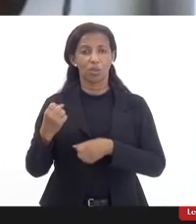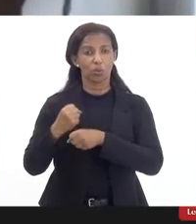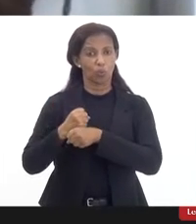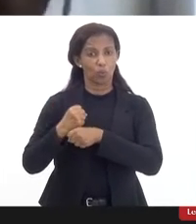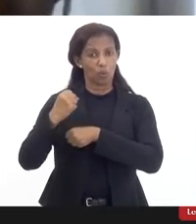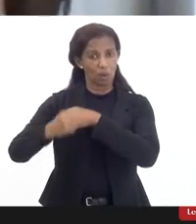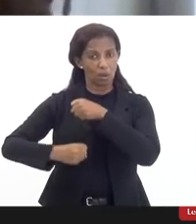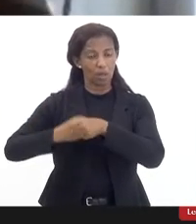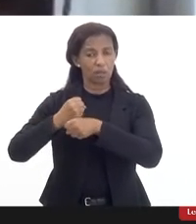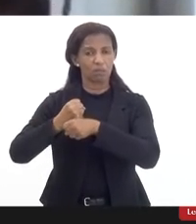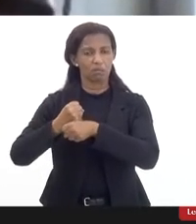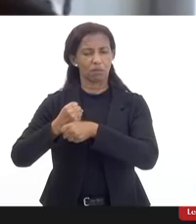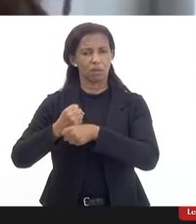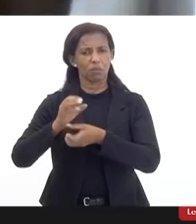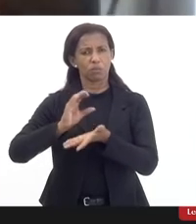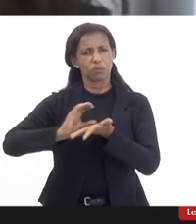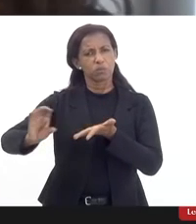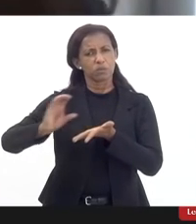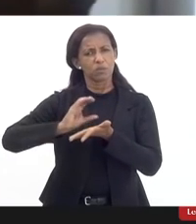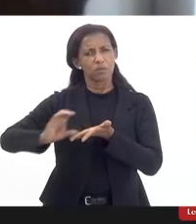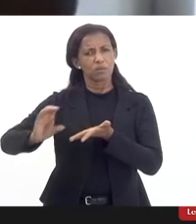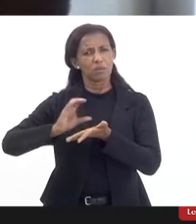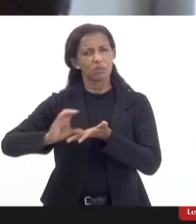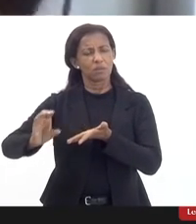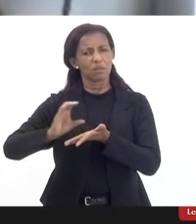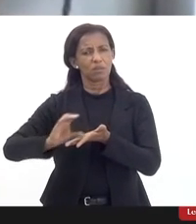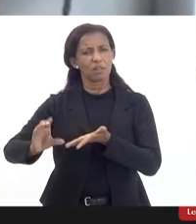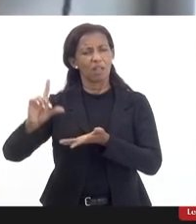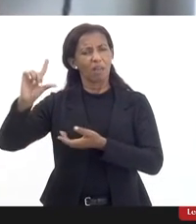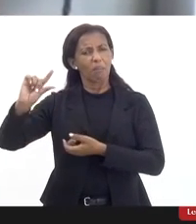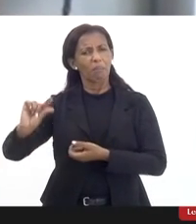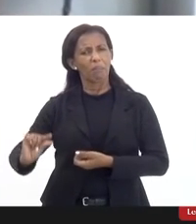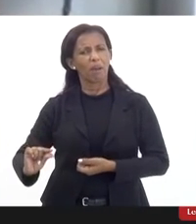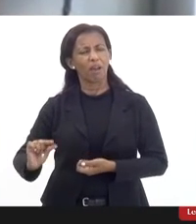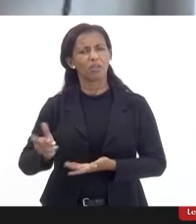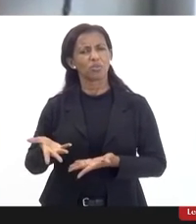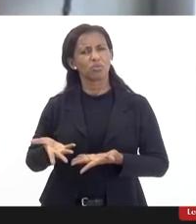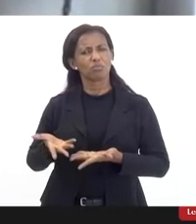o investimento de deficiência é muito baixo